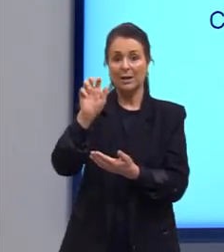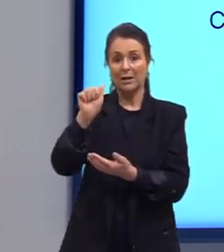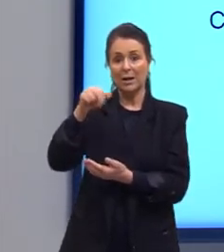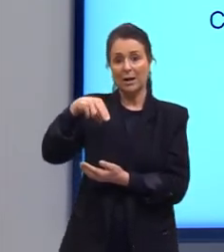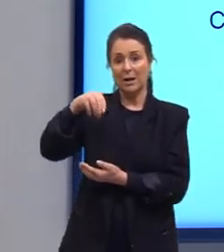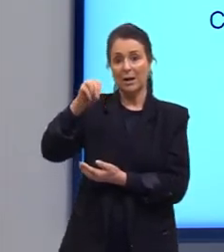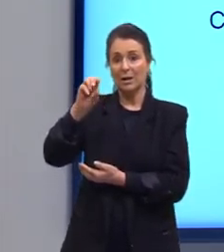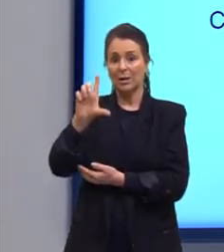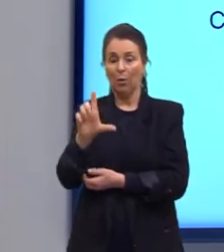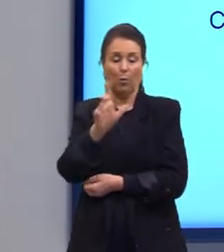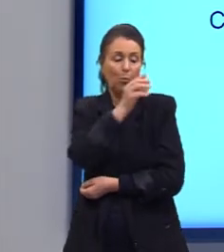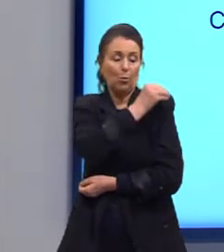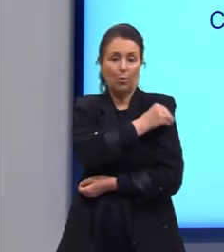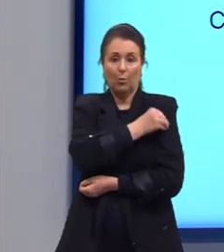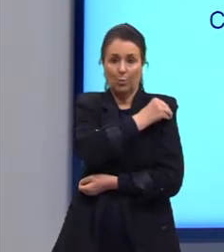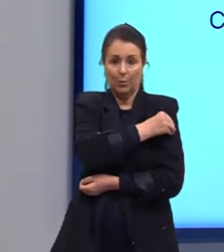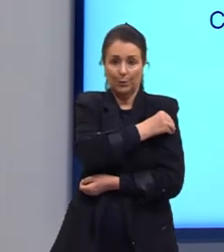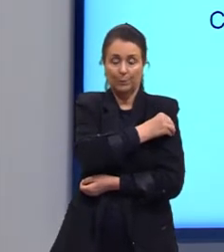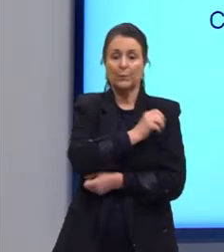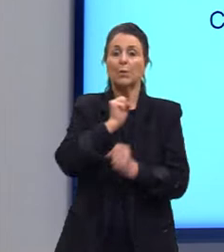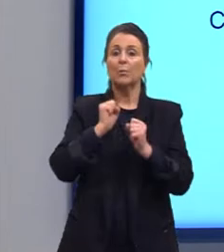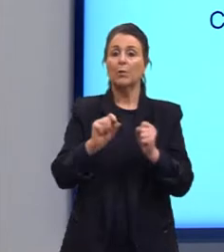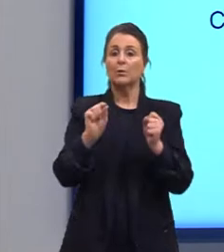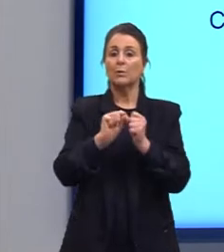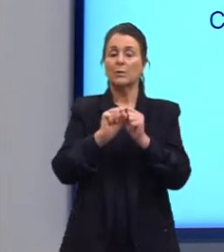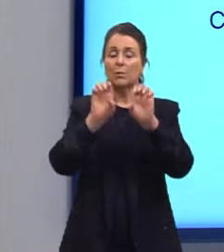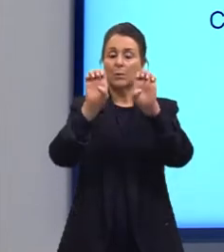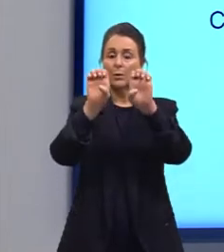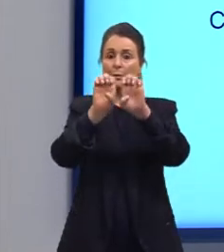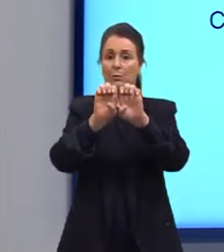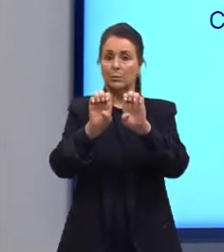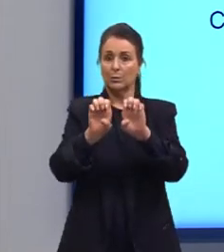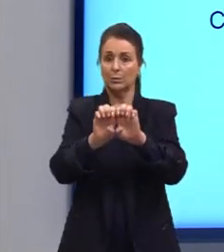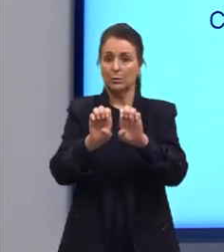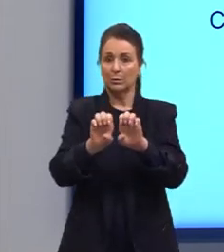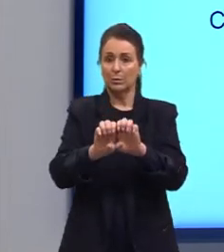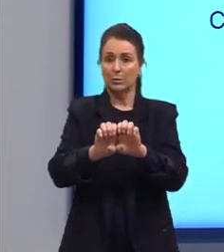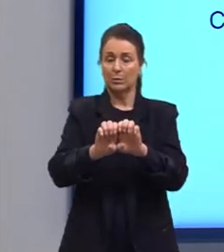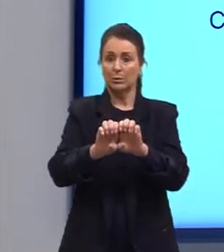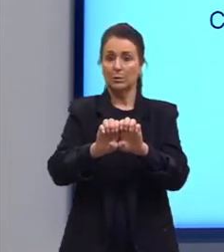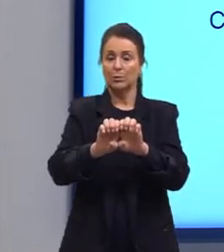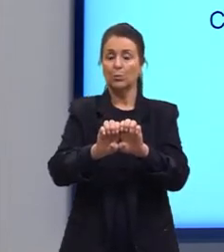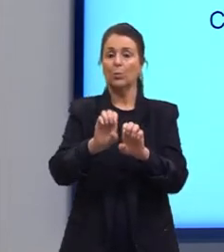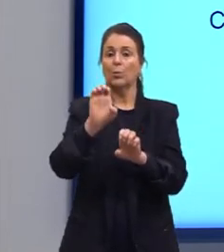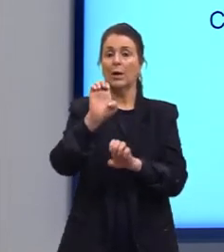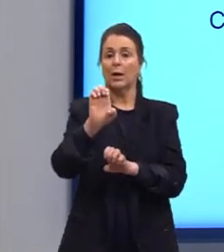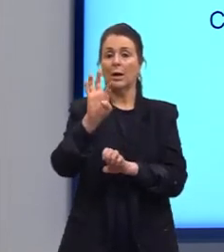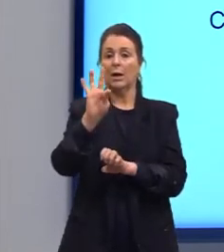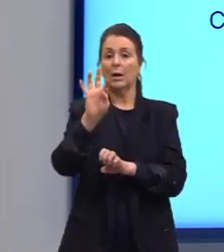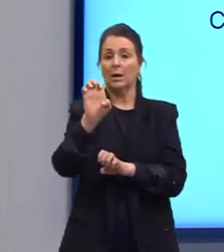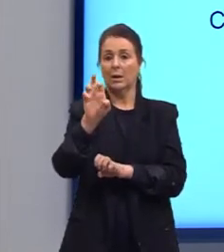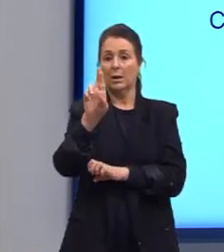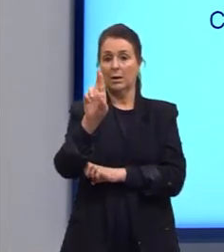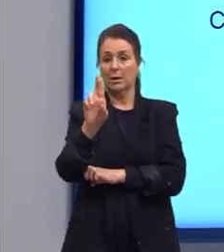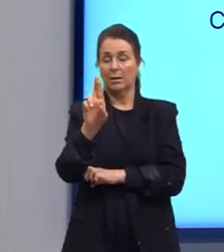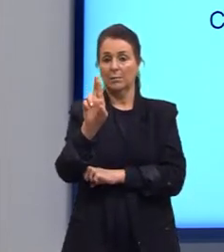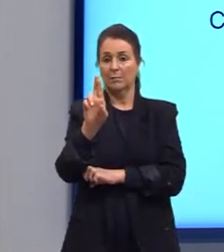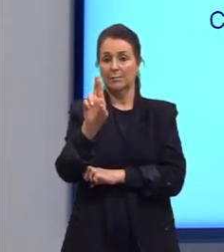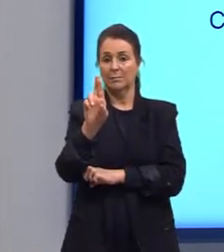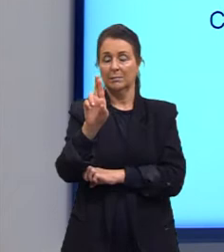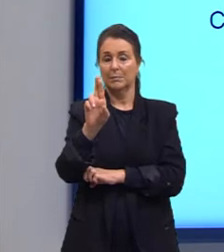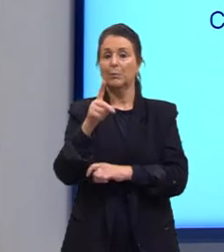um álcool. Mas eu também posso fazer uma estrutura de um éter, um metoximetano,